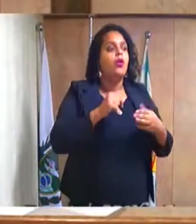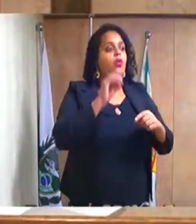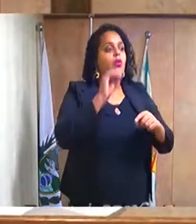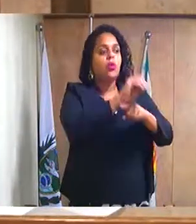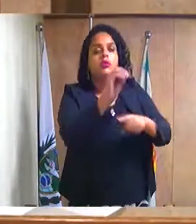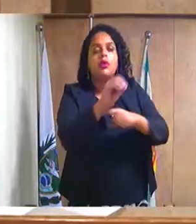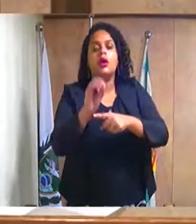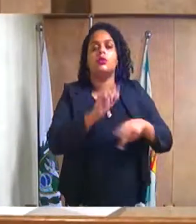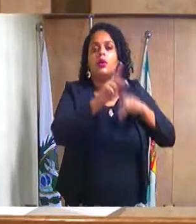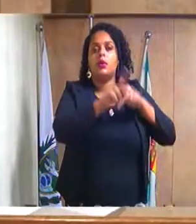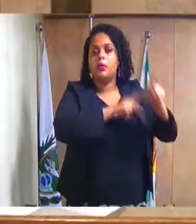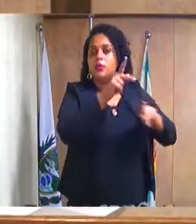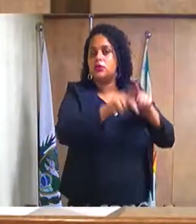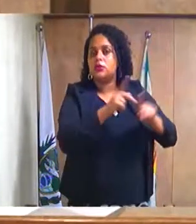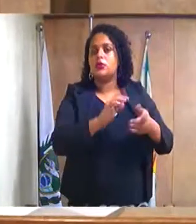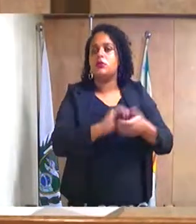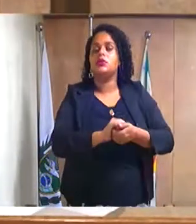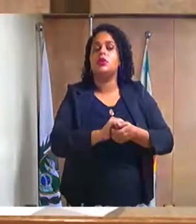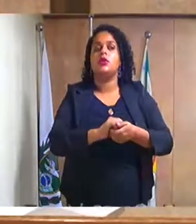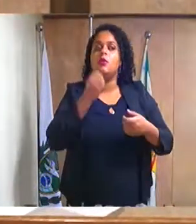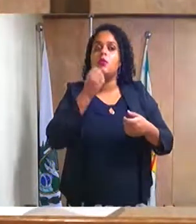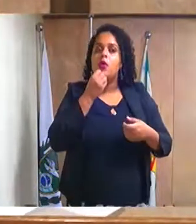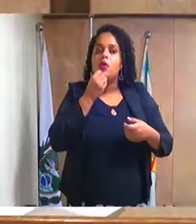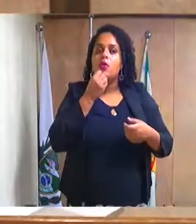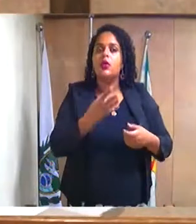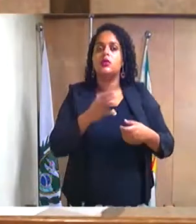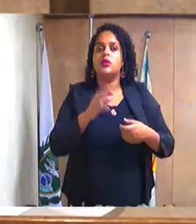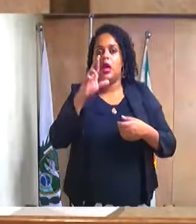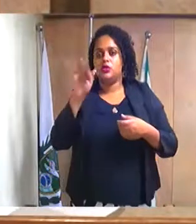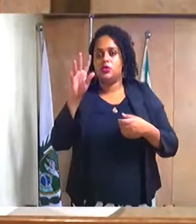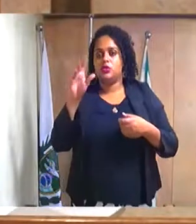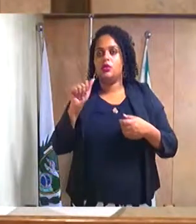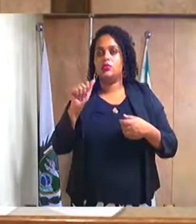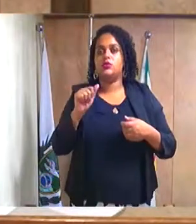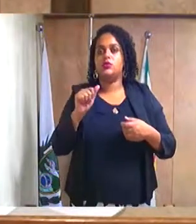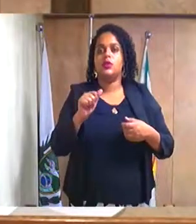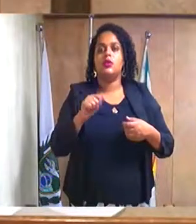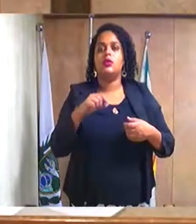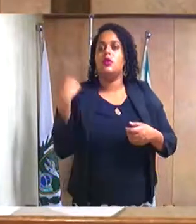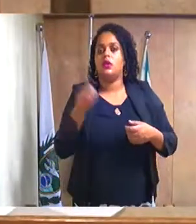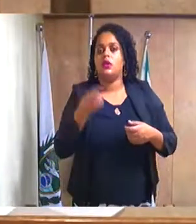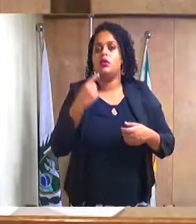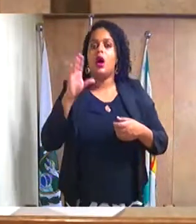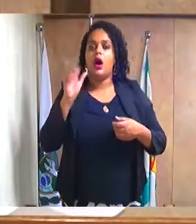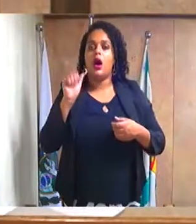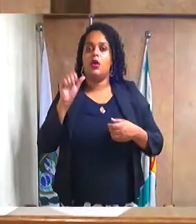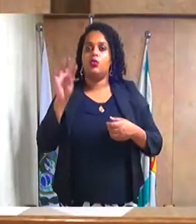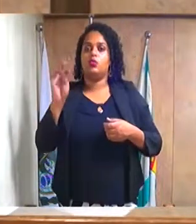ainda, por sua proatividade, retidão de caráter e altruísmo.